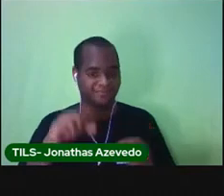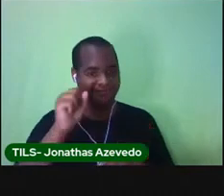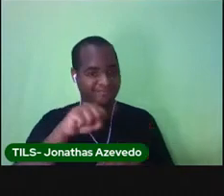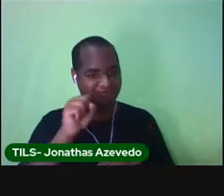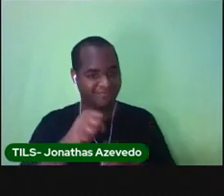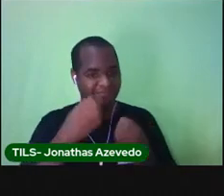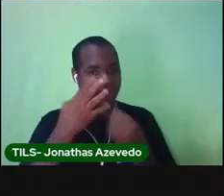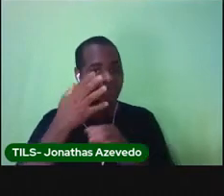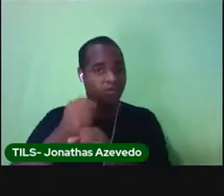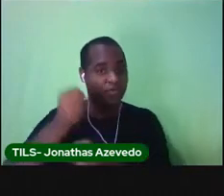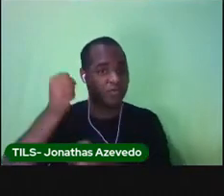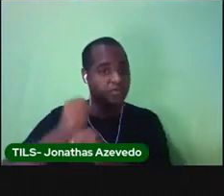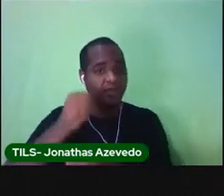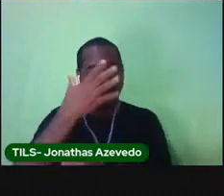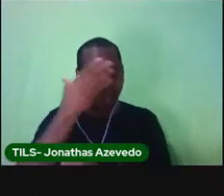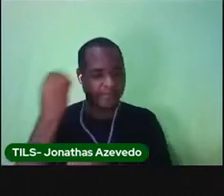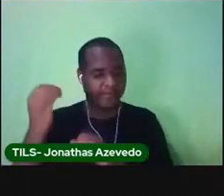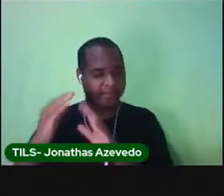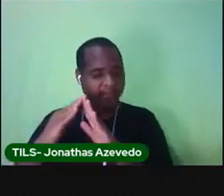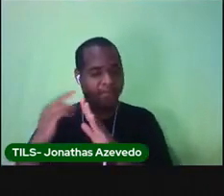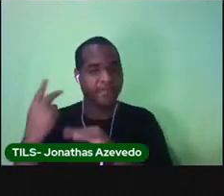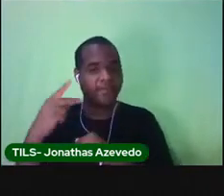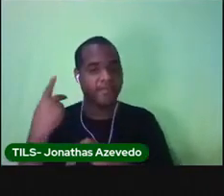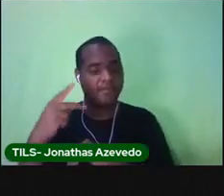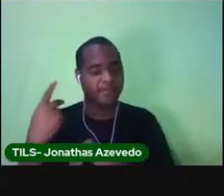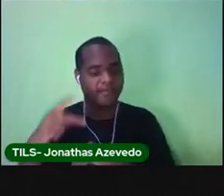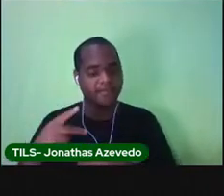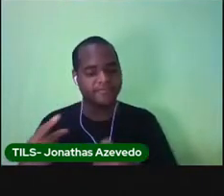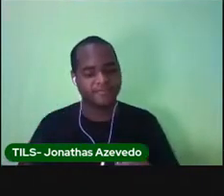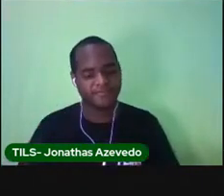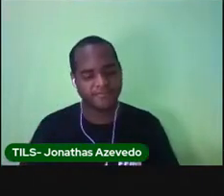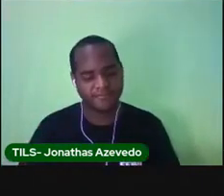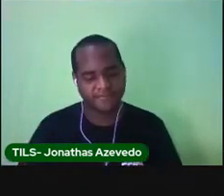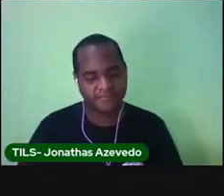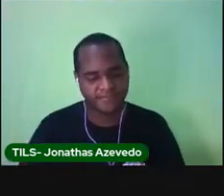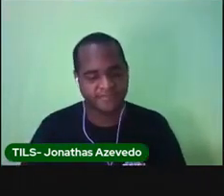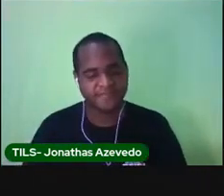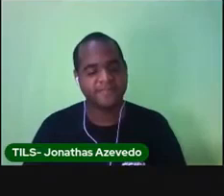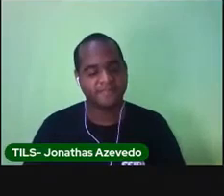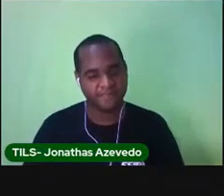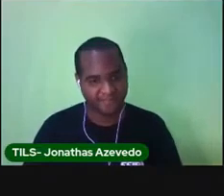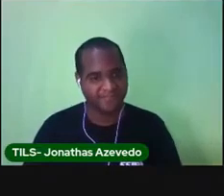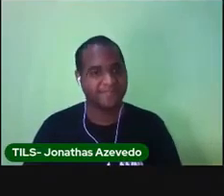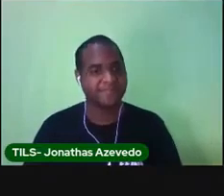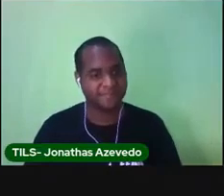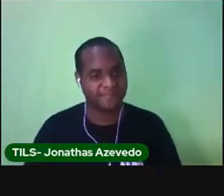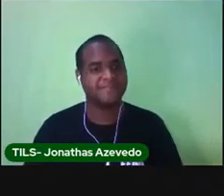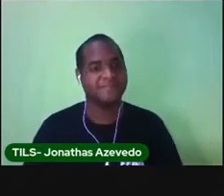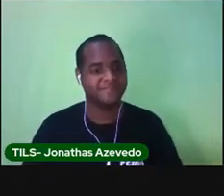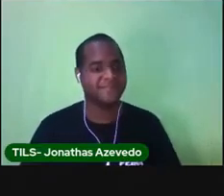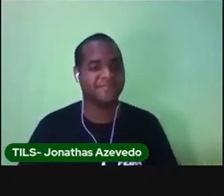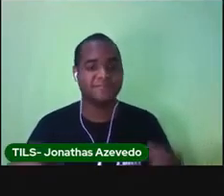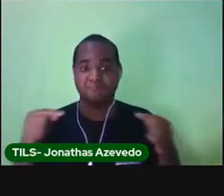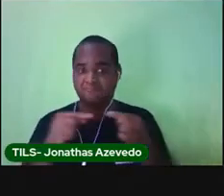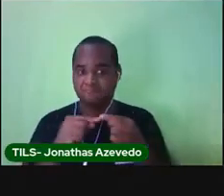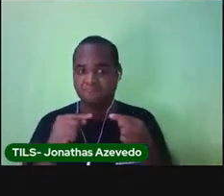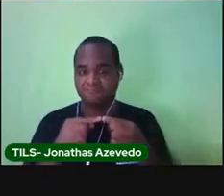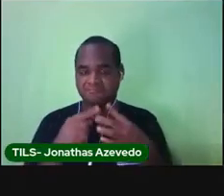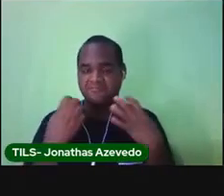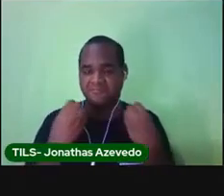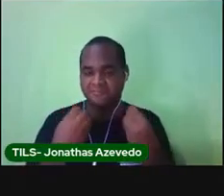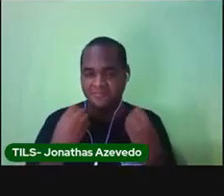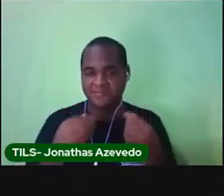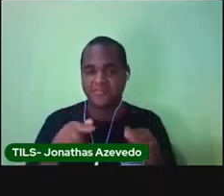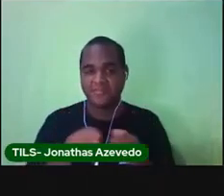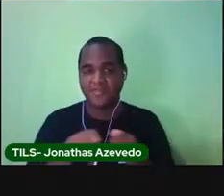a sombrinha que foi esquecida, muito bem. Isso, e também avisando que